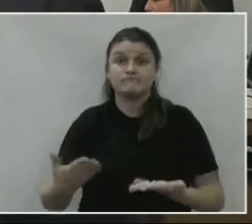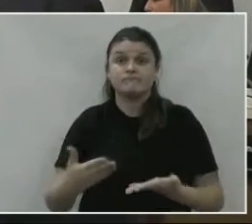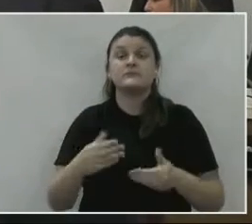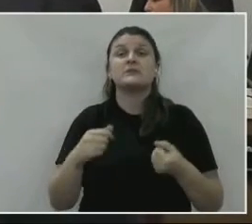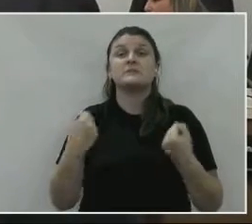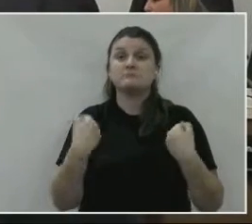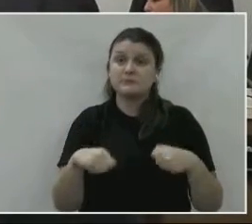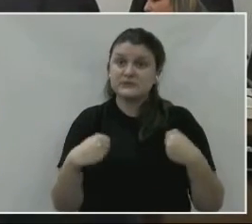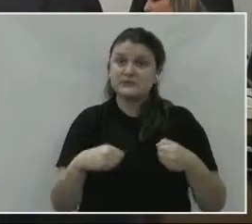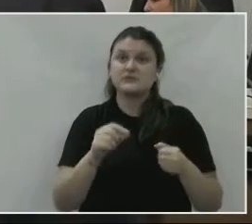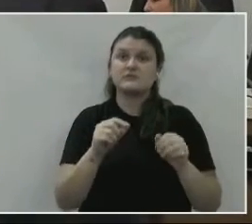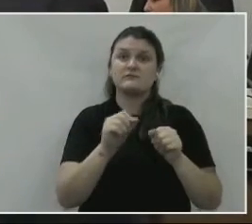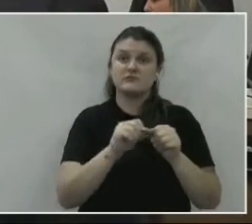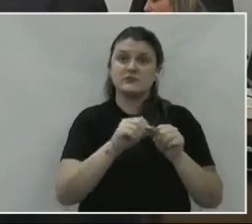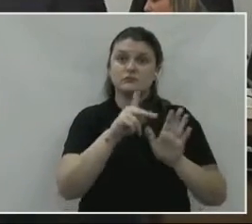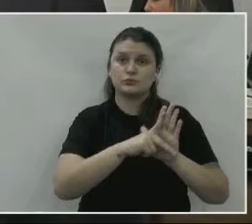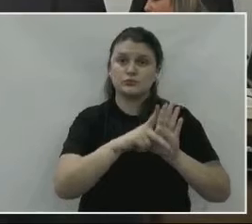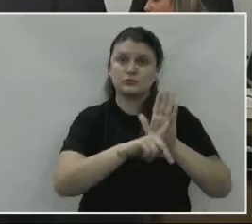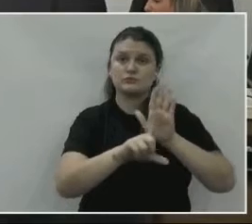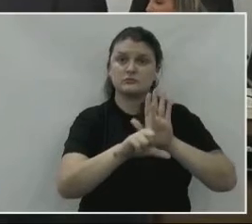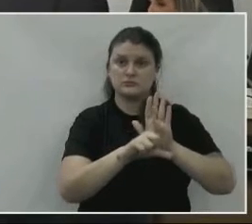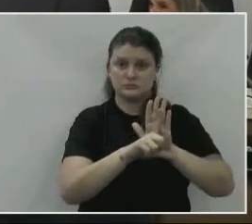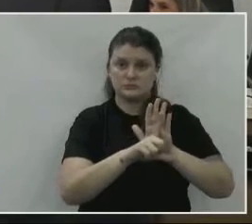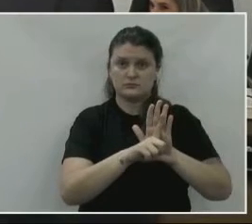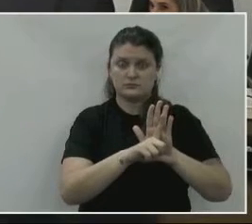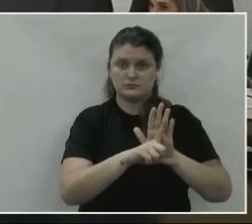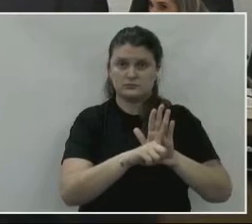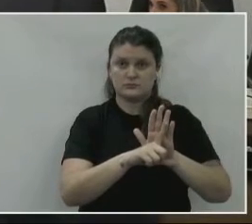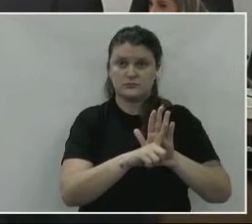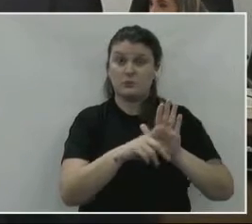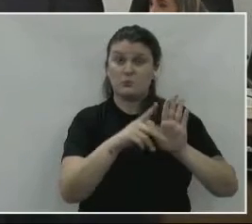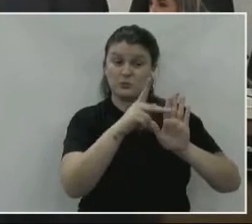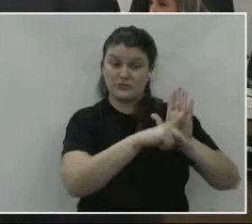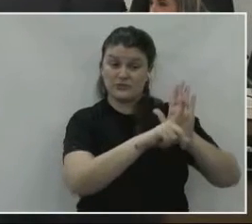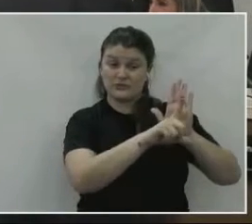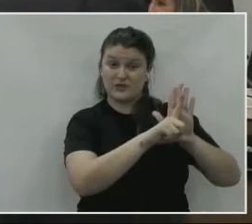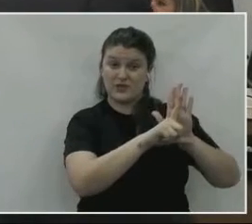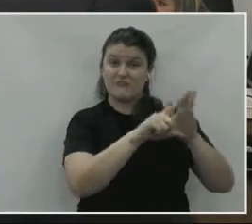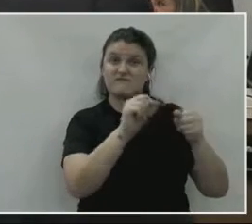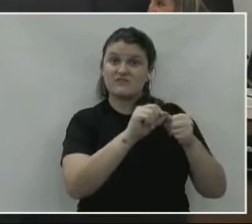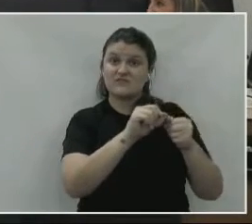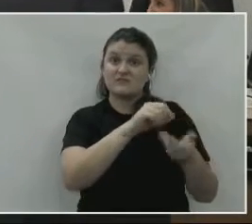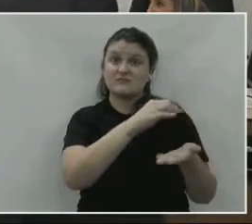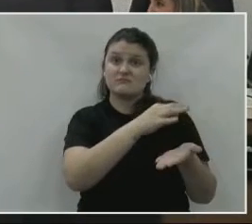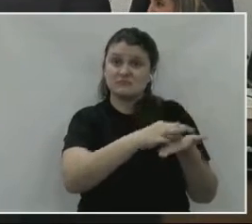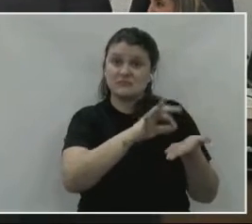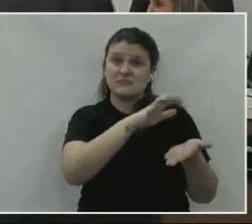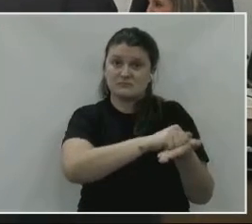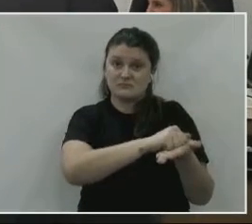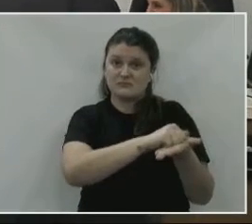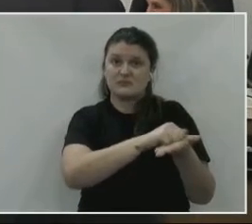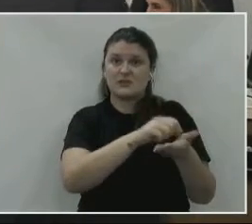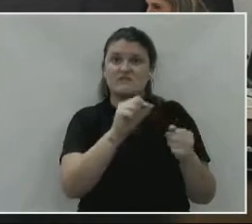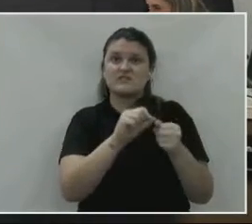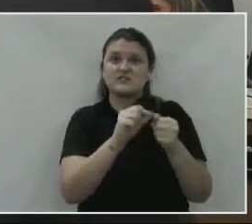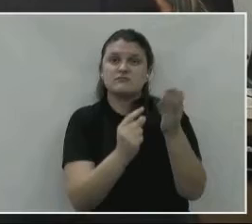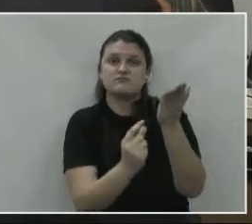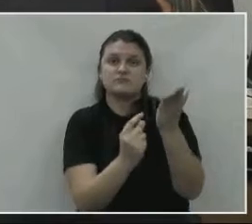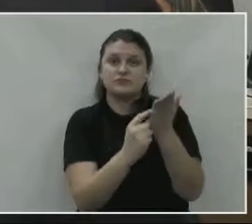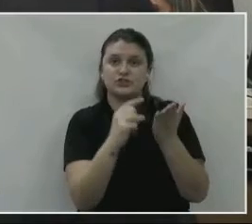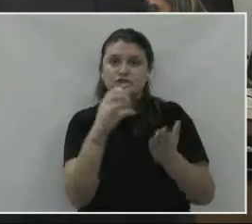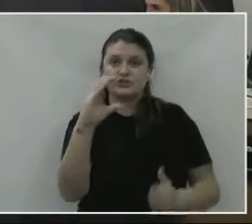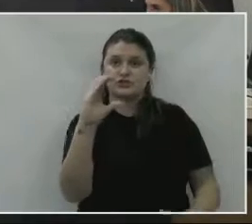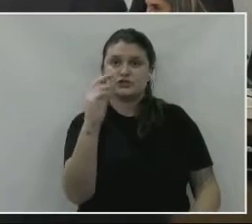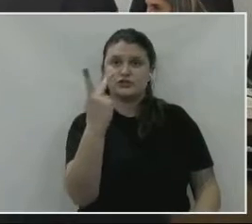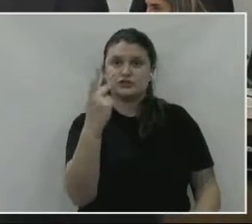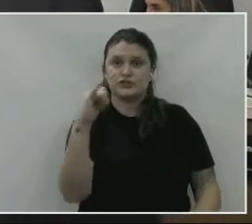se faz necessário um projeto de lei, né, que faça um cadastramento, até de repente com uma microchipagem desses